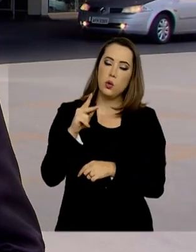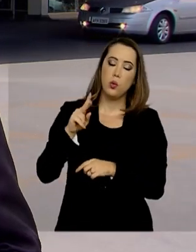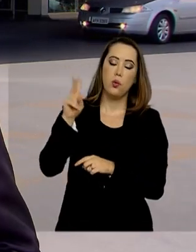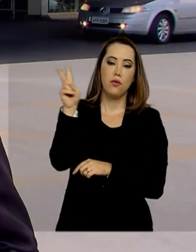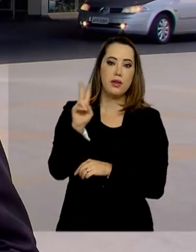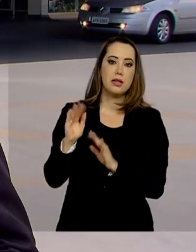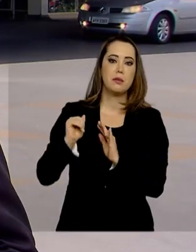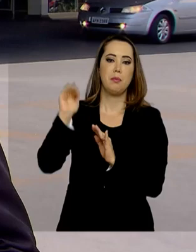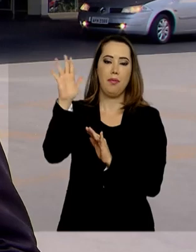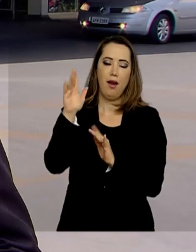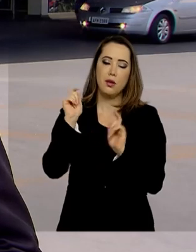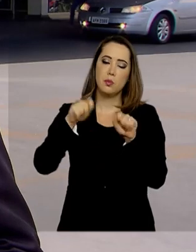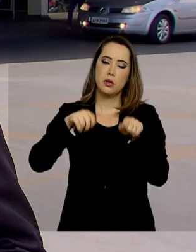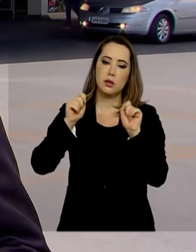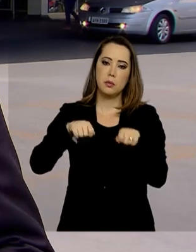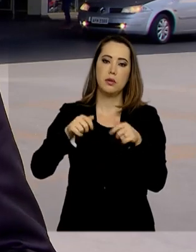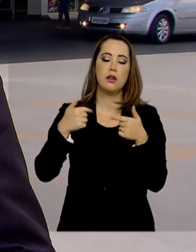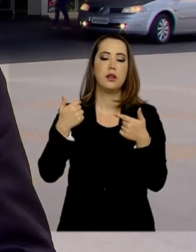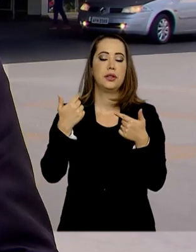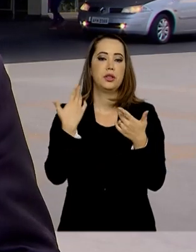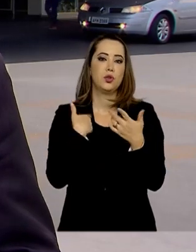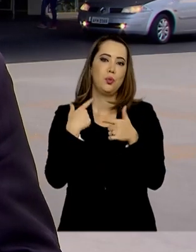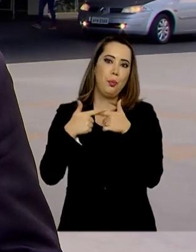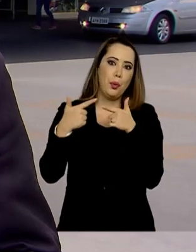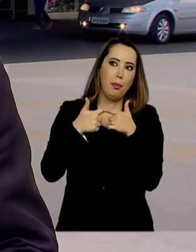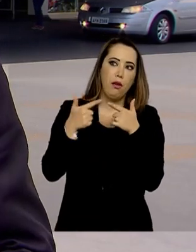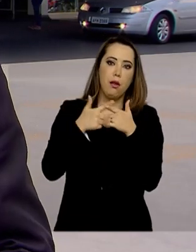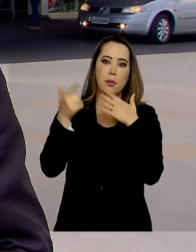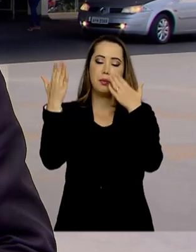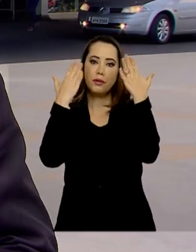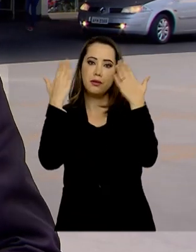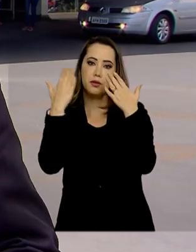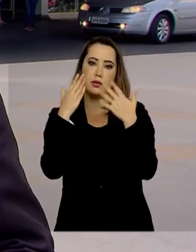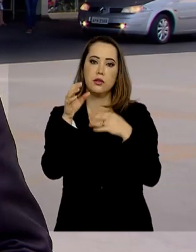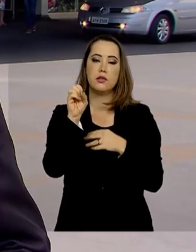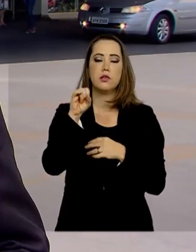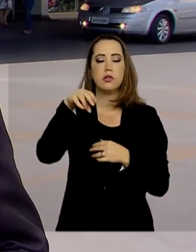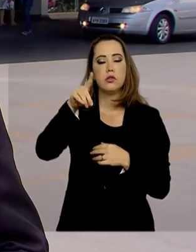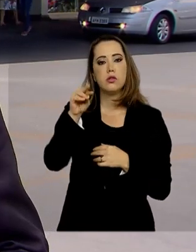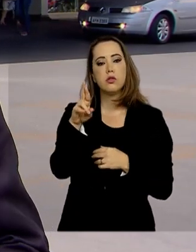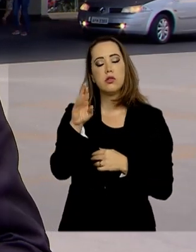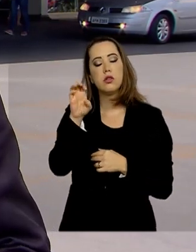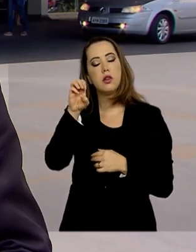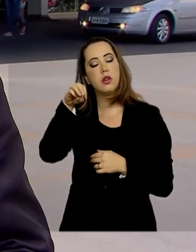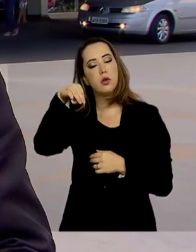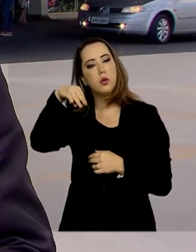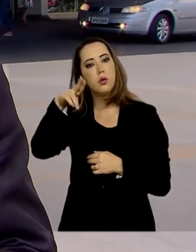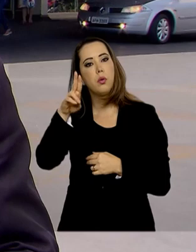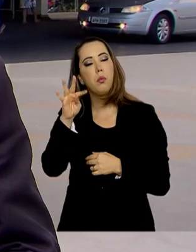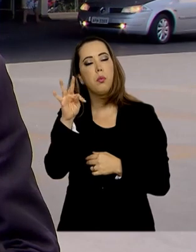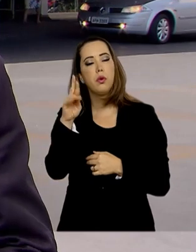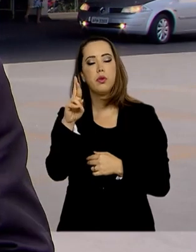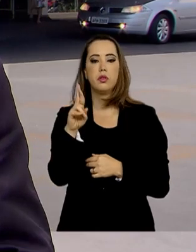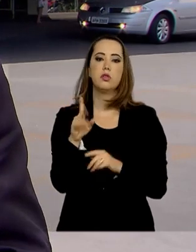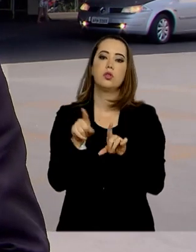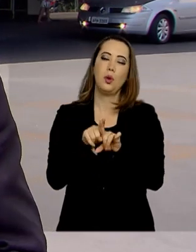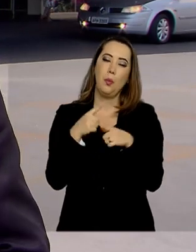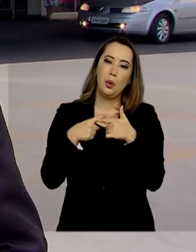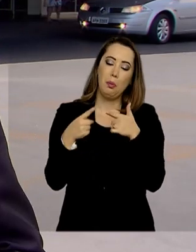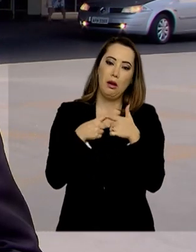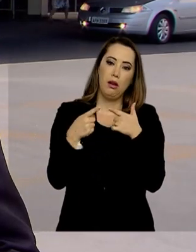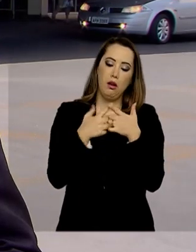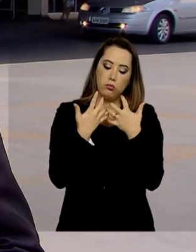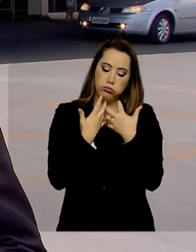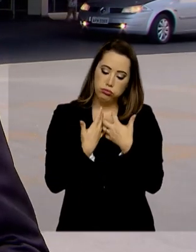transtorno psíquico, como a síndrome de burnout, por exemplo. A doença é um estado de esgotamento físico e mental ligada